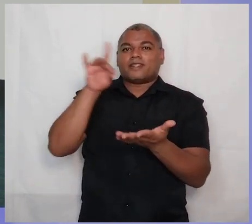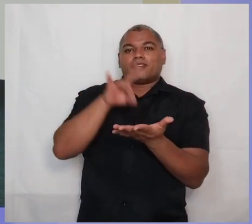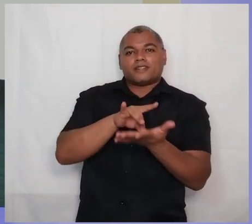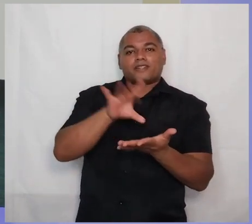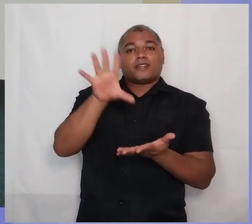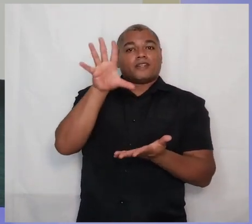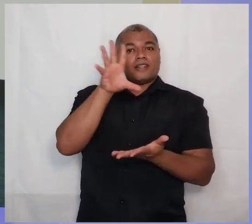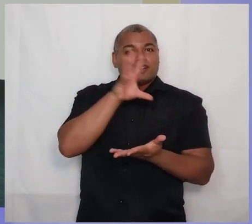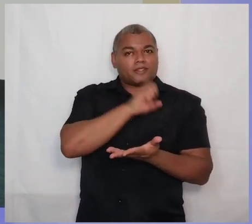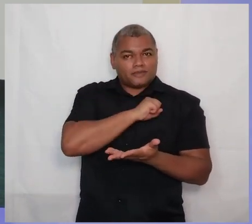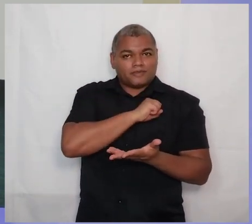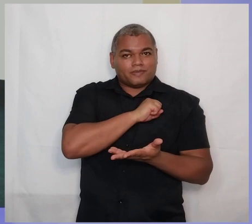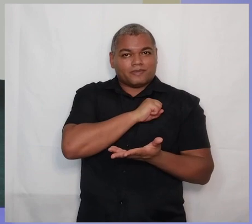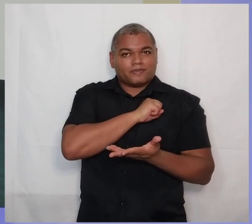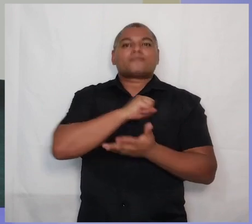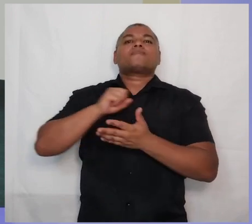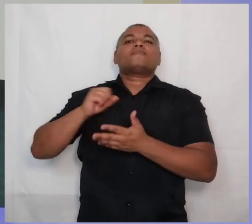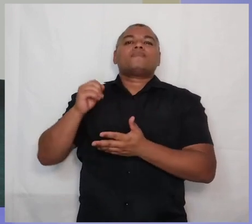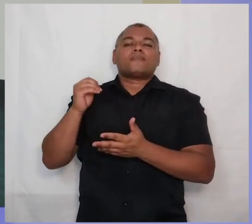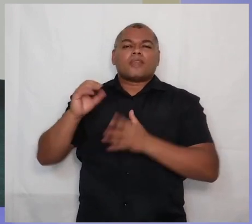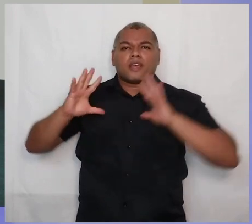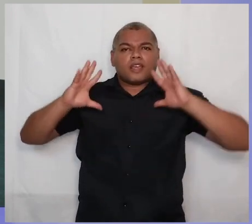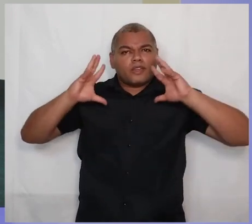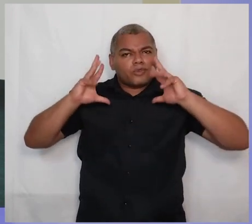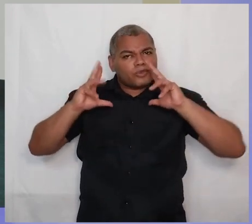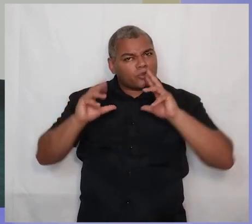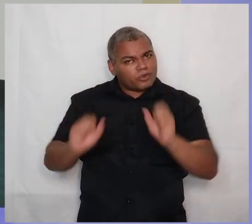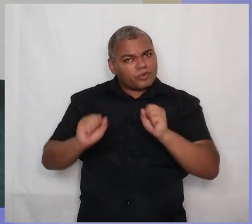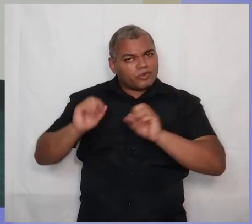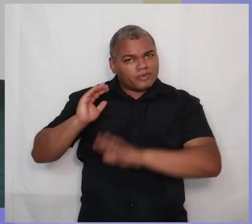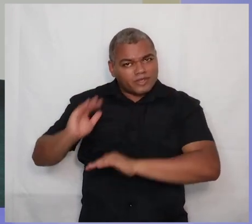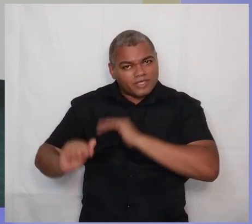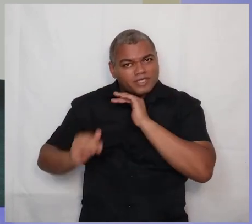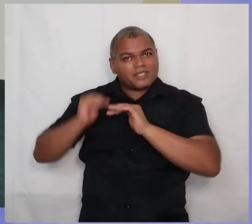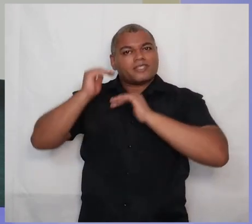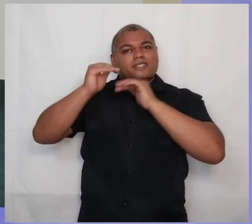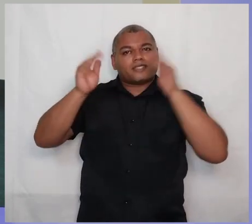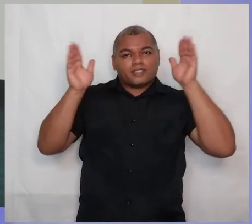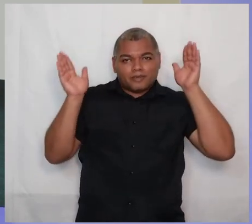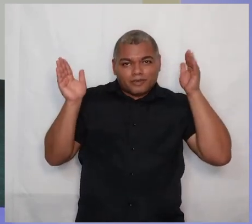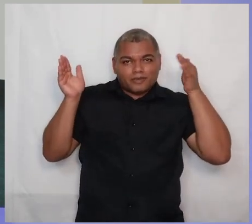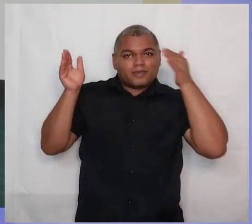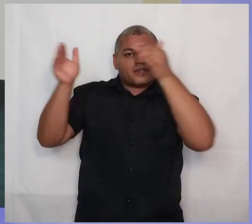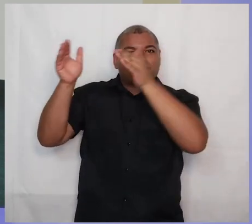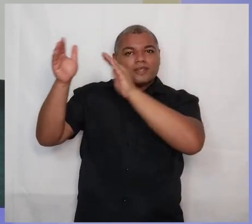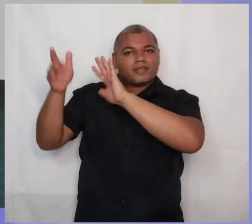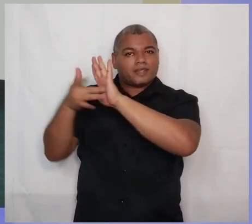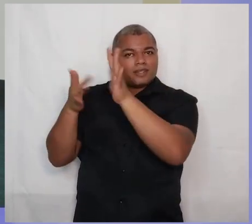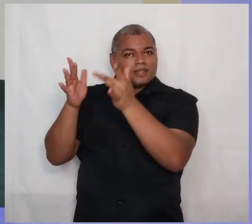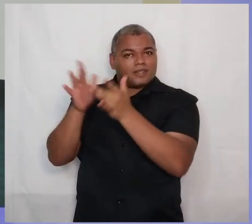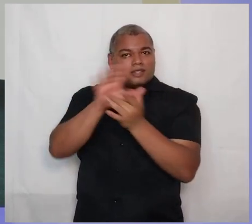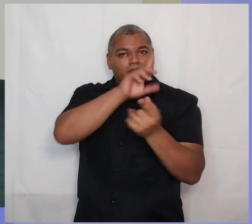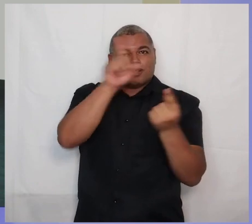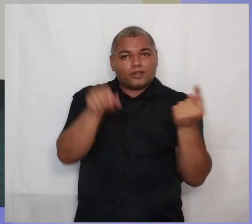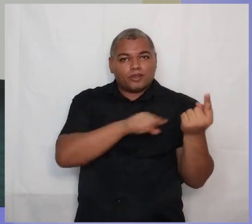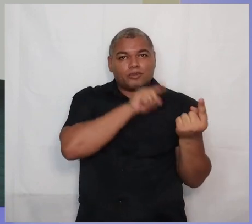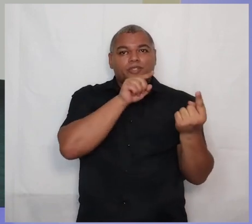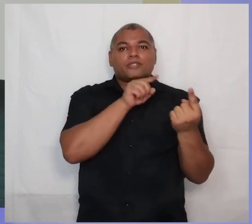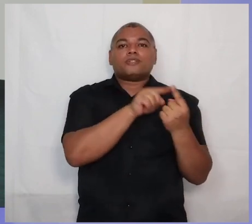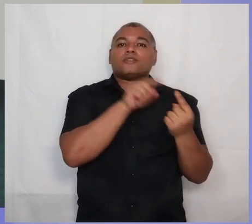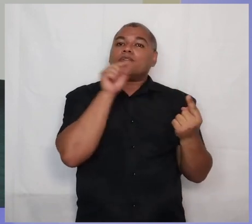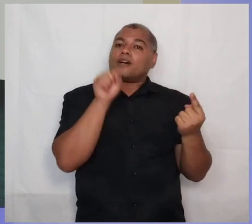amor, cresçamos em tudo naquele que é a cabeça Cristo. O objetivo, portanto, de